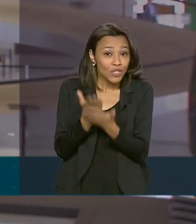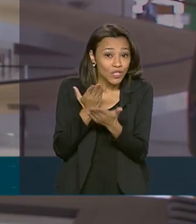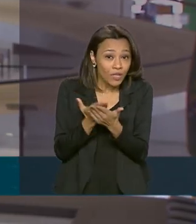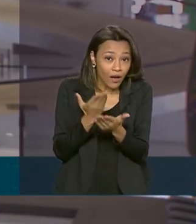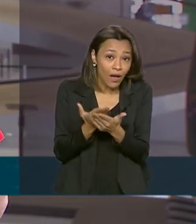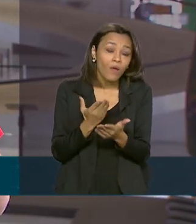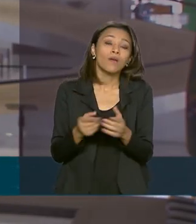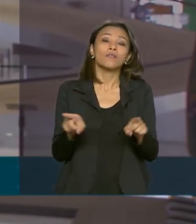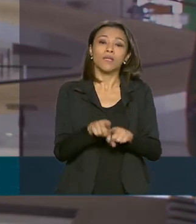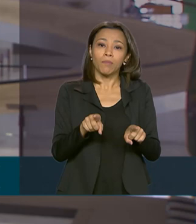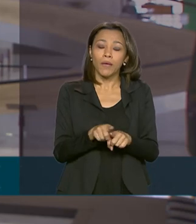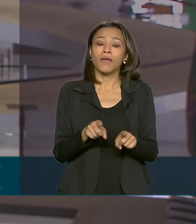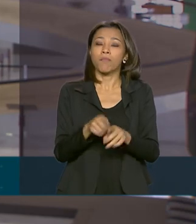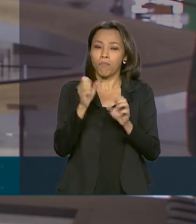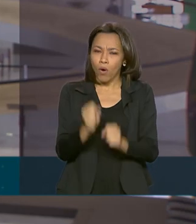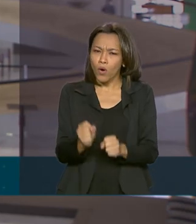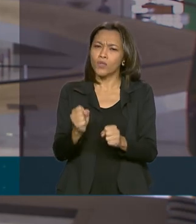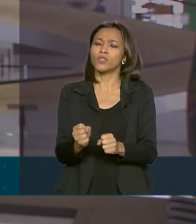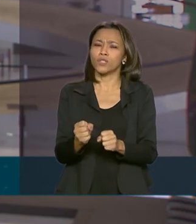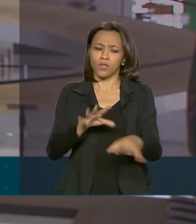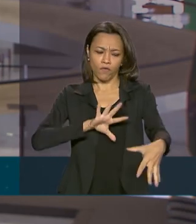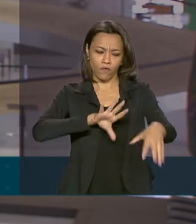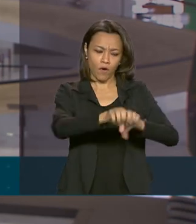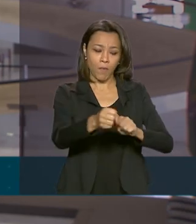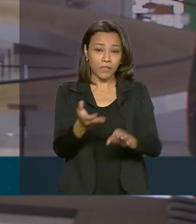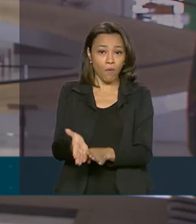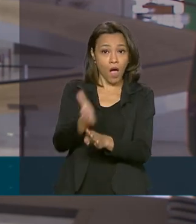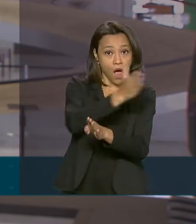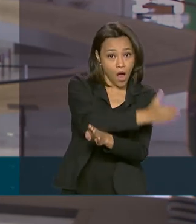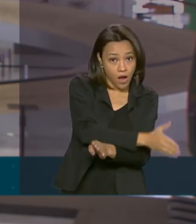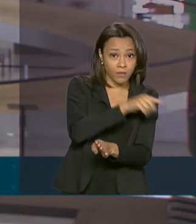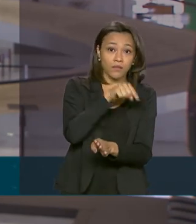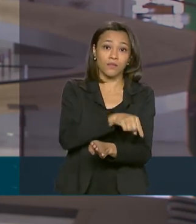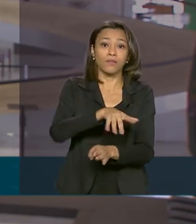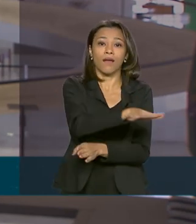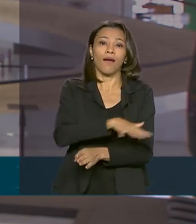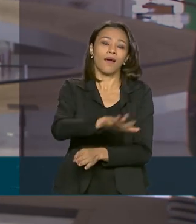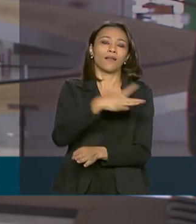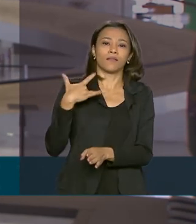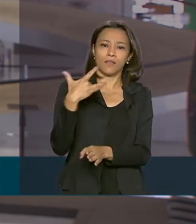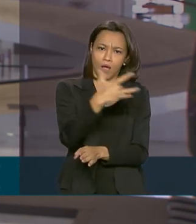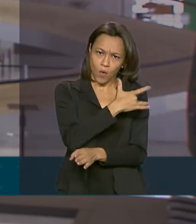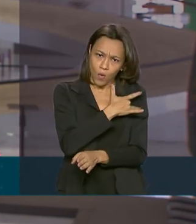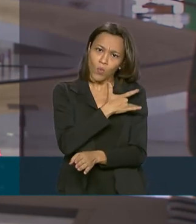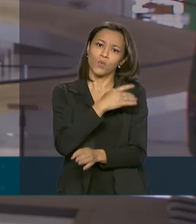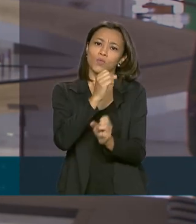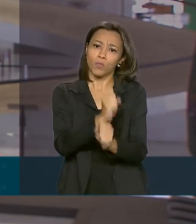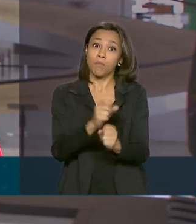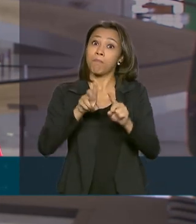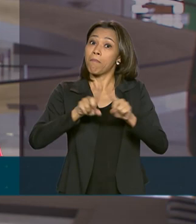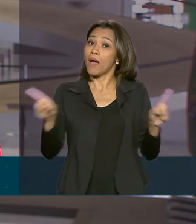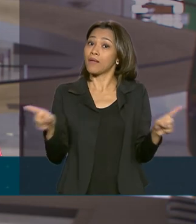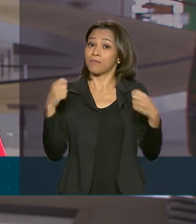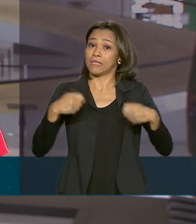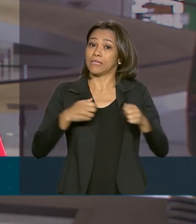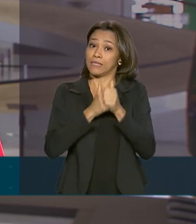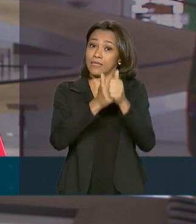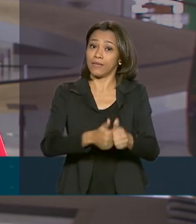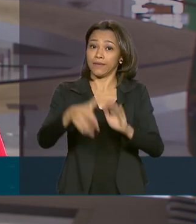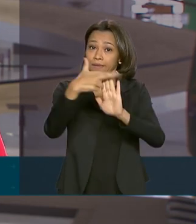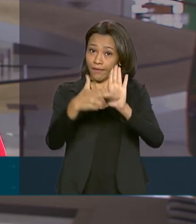a conclusão antecipada de cursos específicos na área de saúde, desde que respeitados alguns requisitos legais.